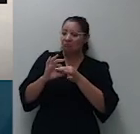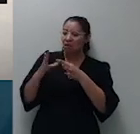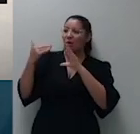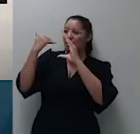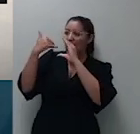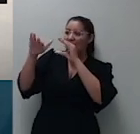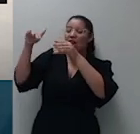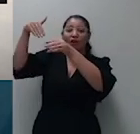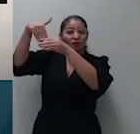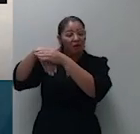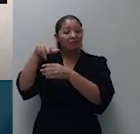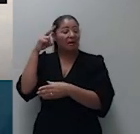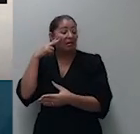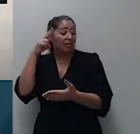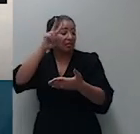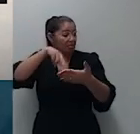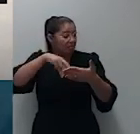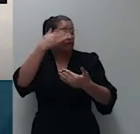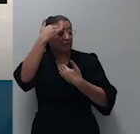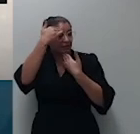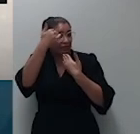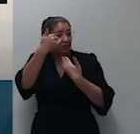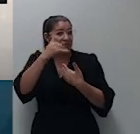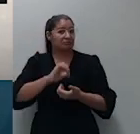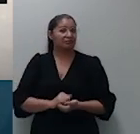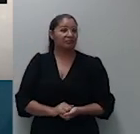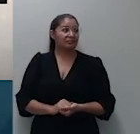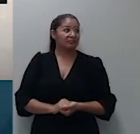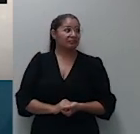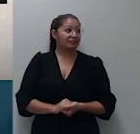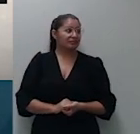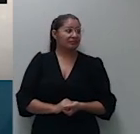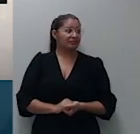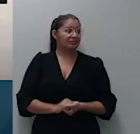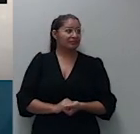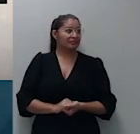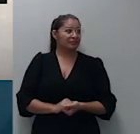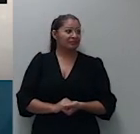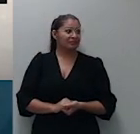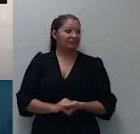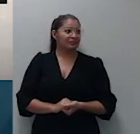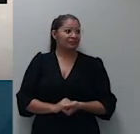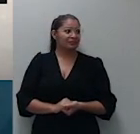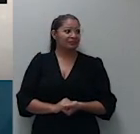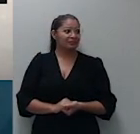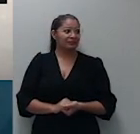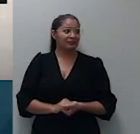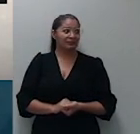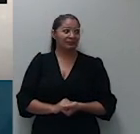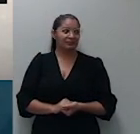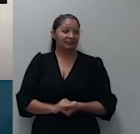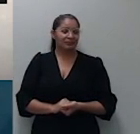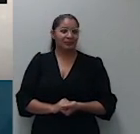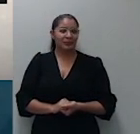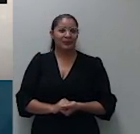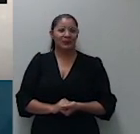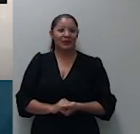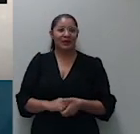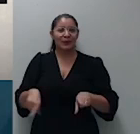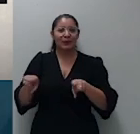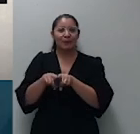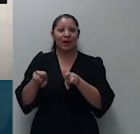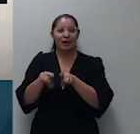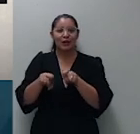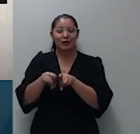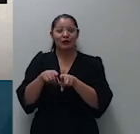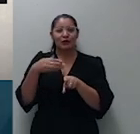agradeço já está disponibilizado ótimo obrigado e também ficará adiado por